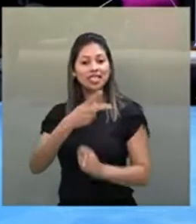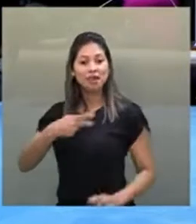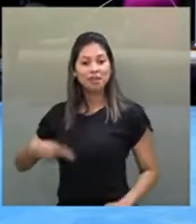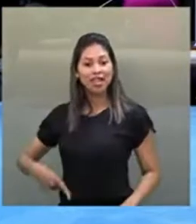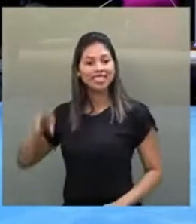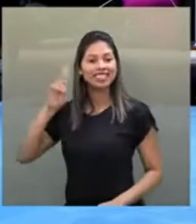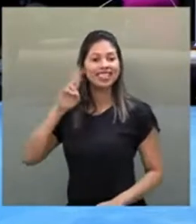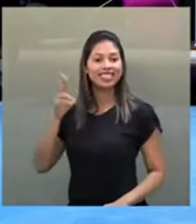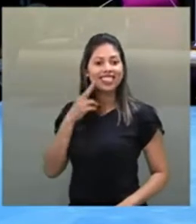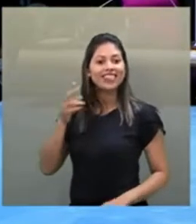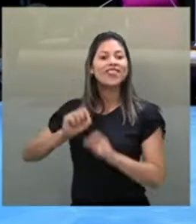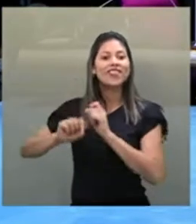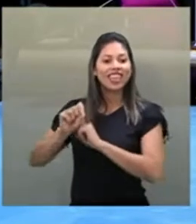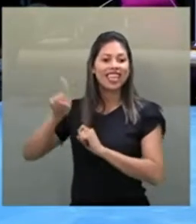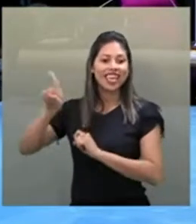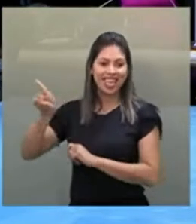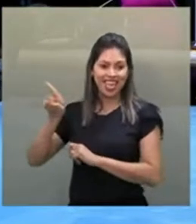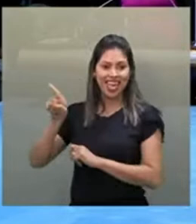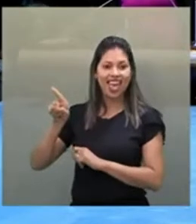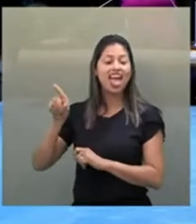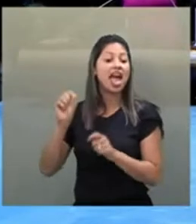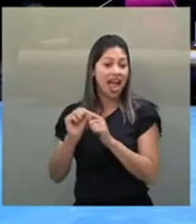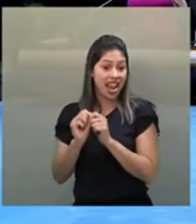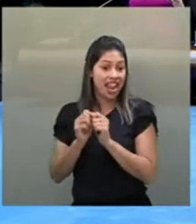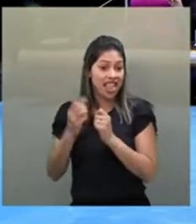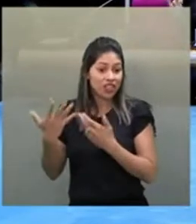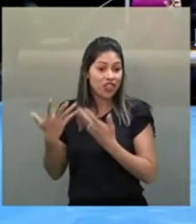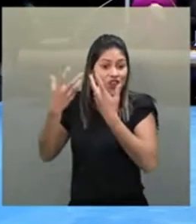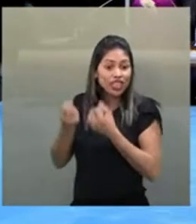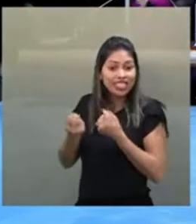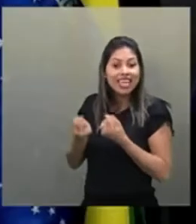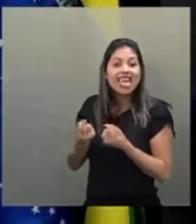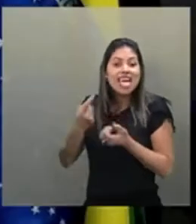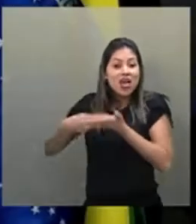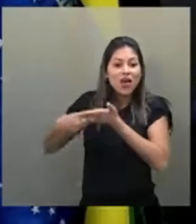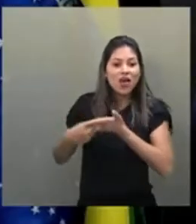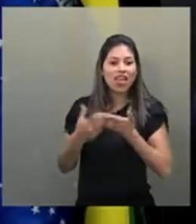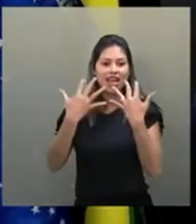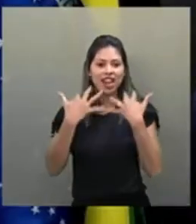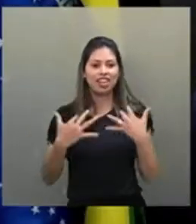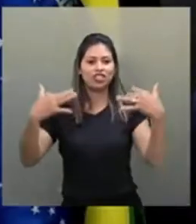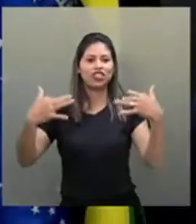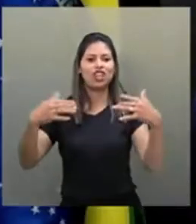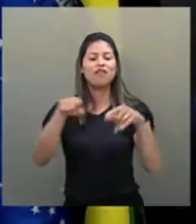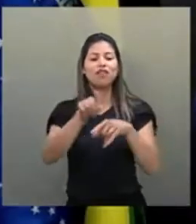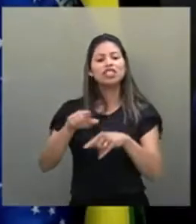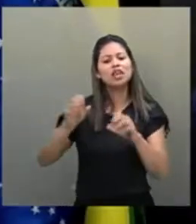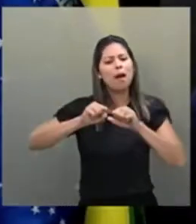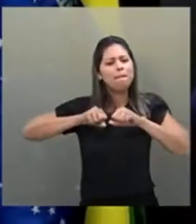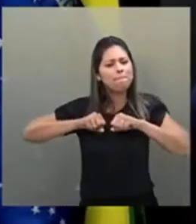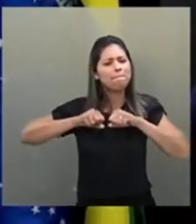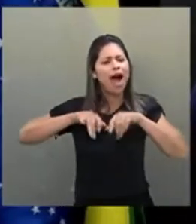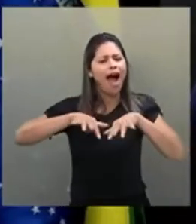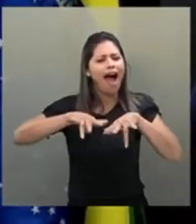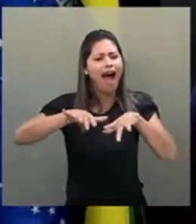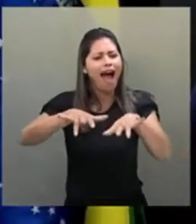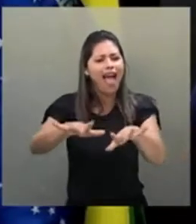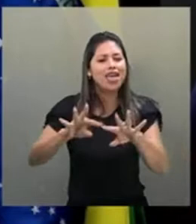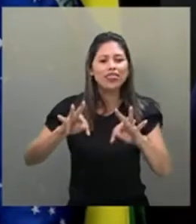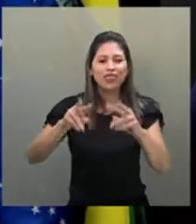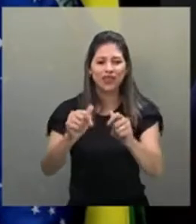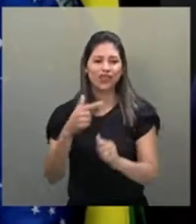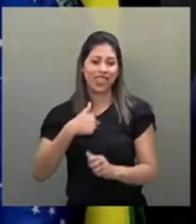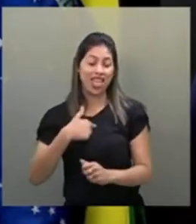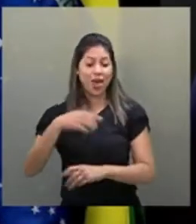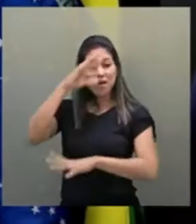Senado que nos permitiu essa sessão e que vocês possam espalhar. Tudo que eu aprendo, eu procuro espalhar